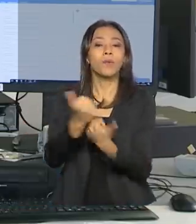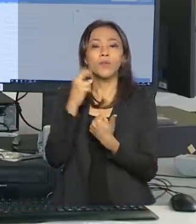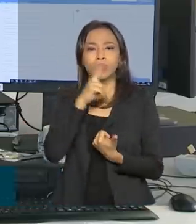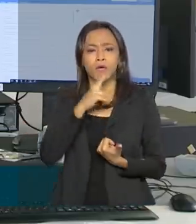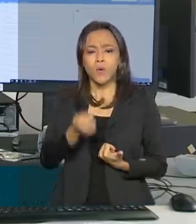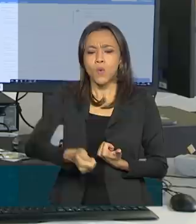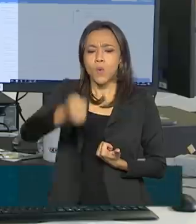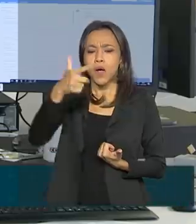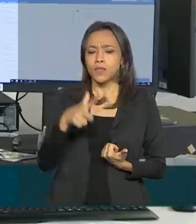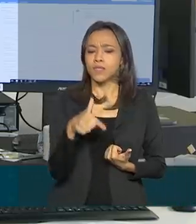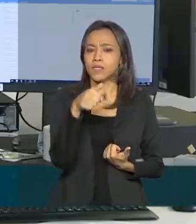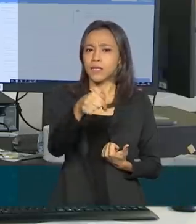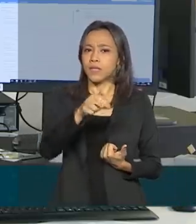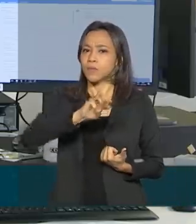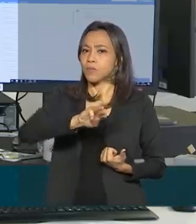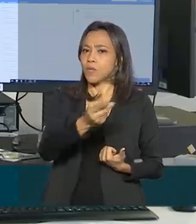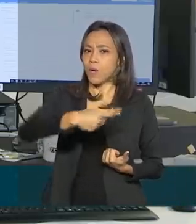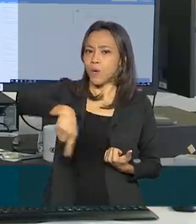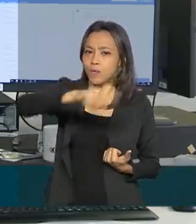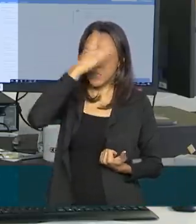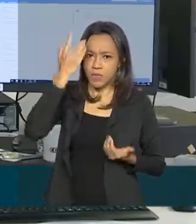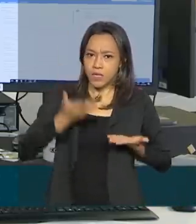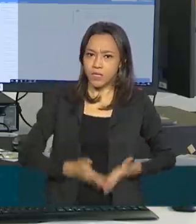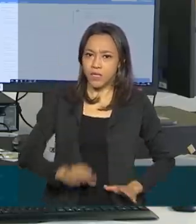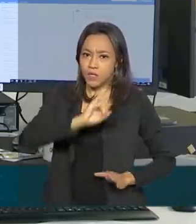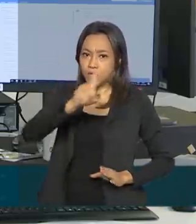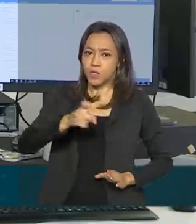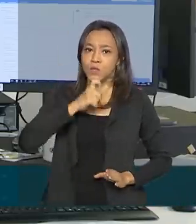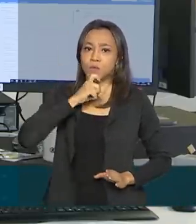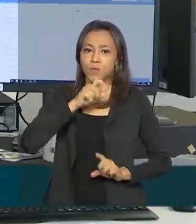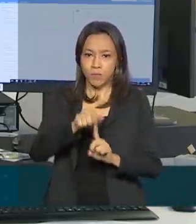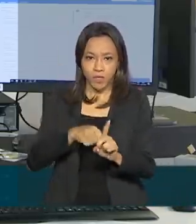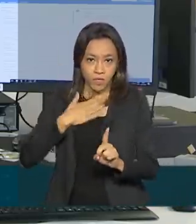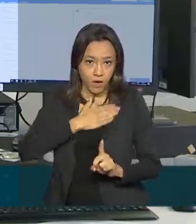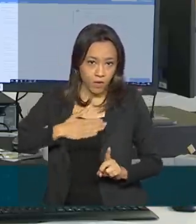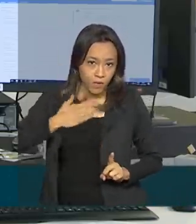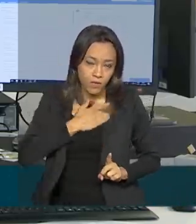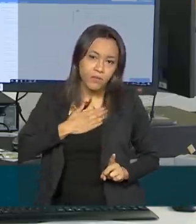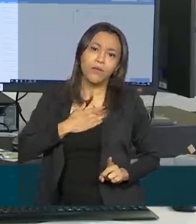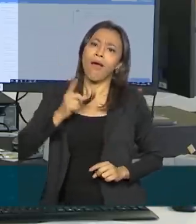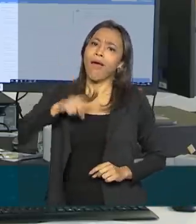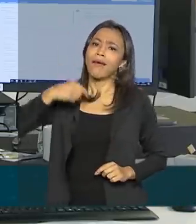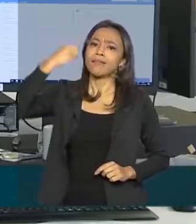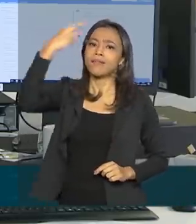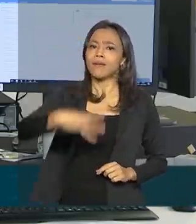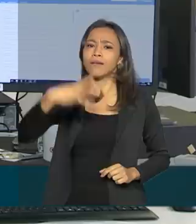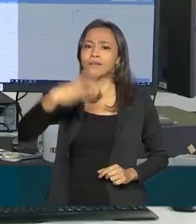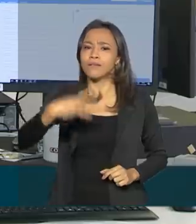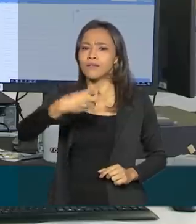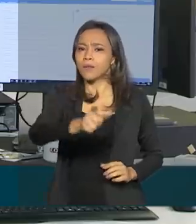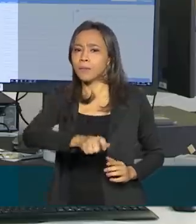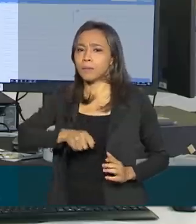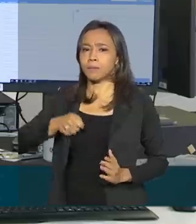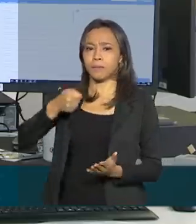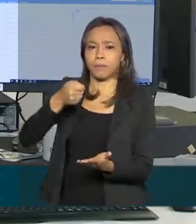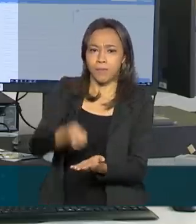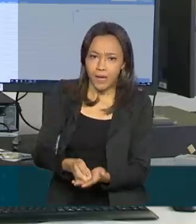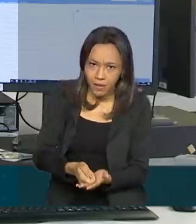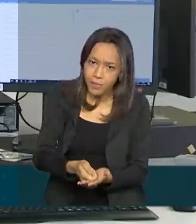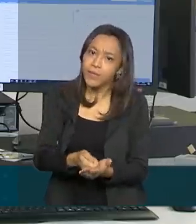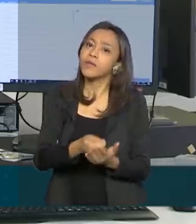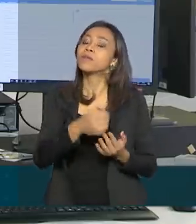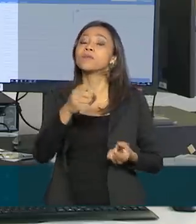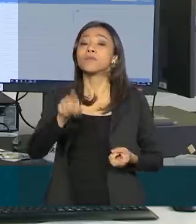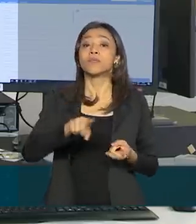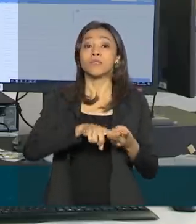milhões de trabalhadores nascidos em julho e agosto. É a terceira parcela do lote 1, a segunda do lote